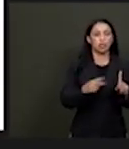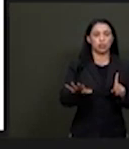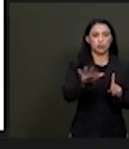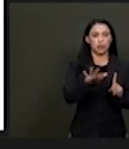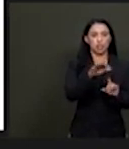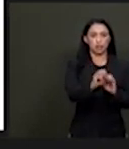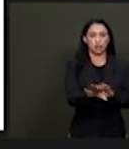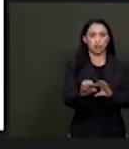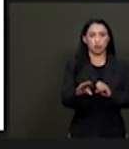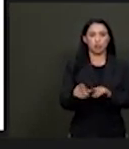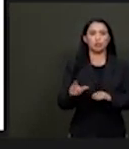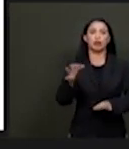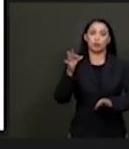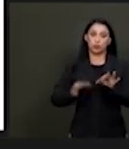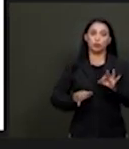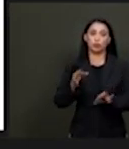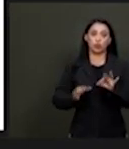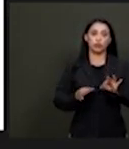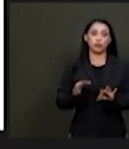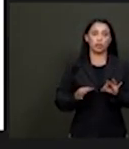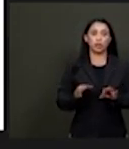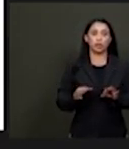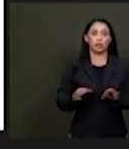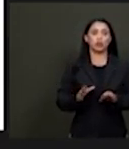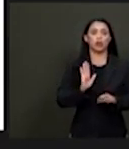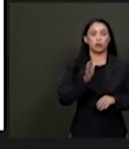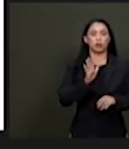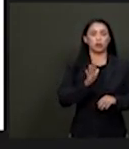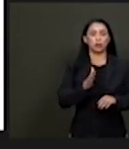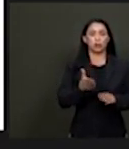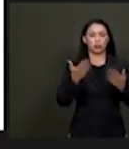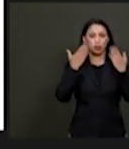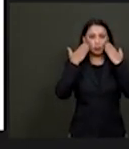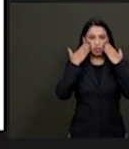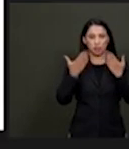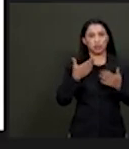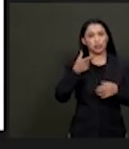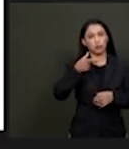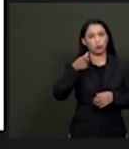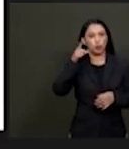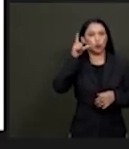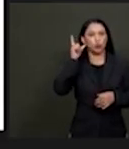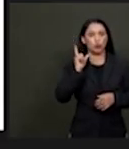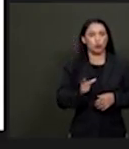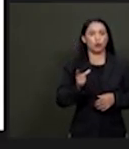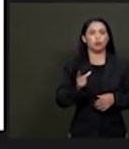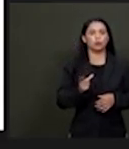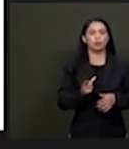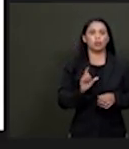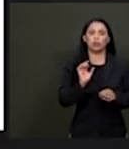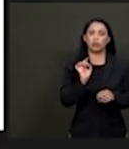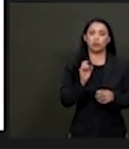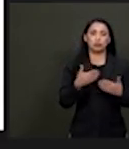até a questão da judicialização. Para os tópicos já apresentados por meus colegas que me antecederam, eu trarei apenas